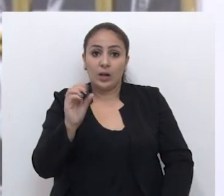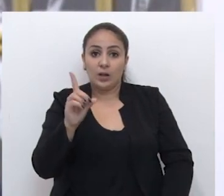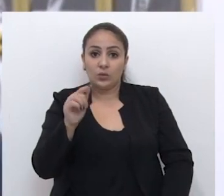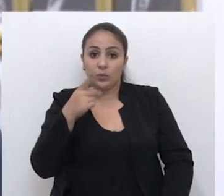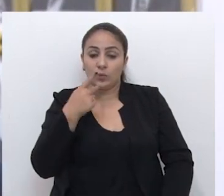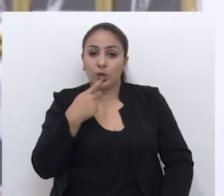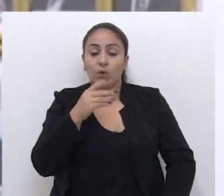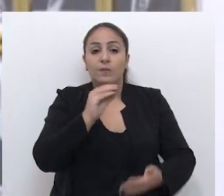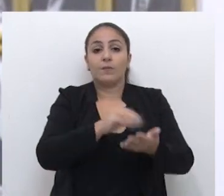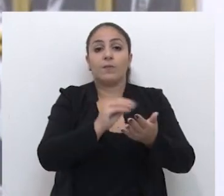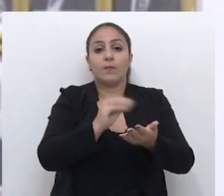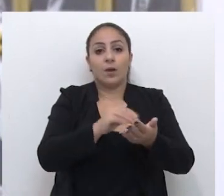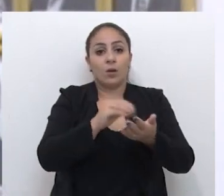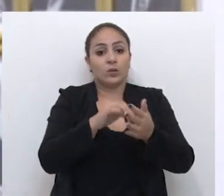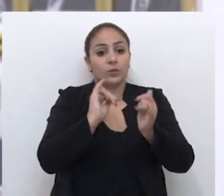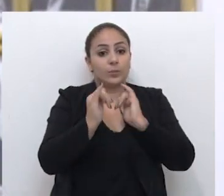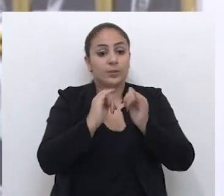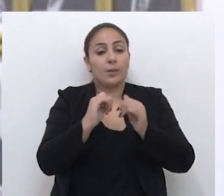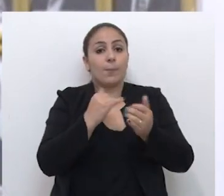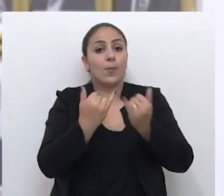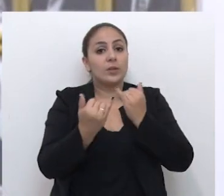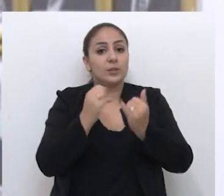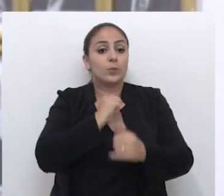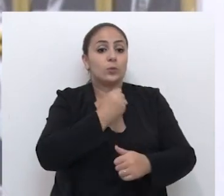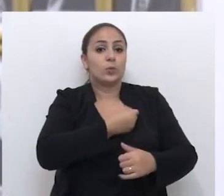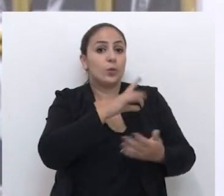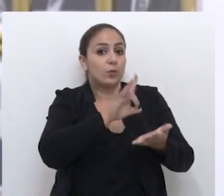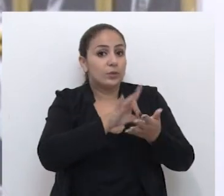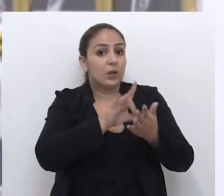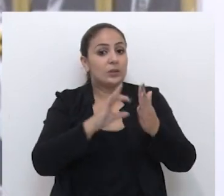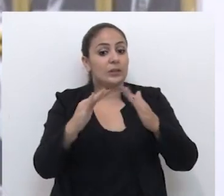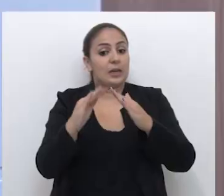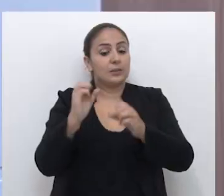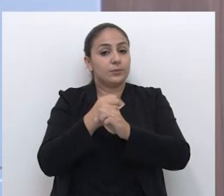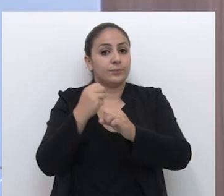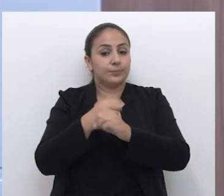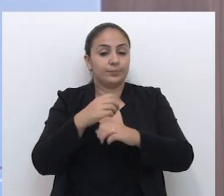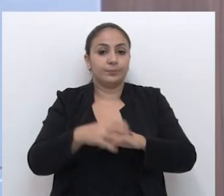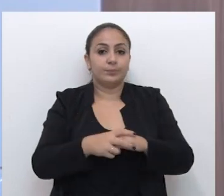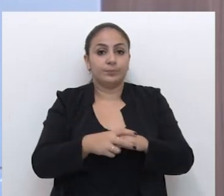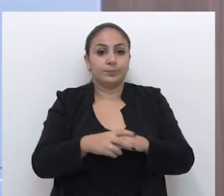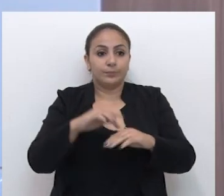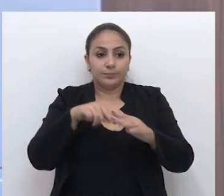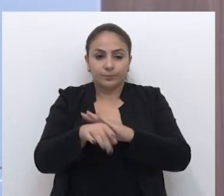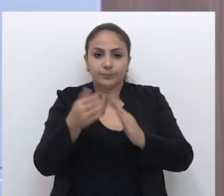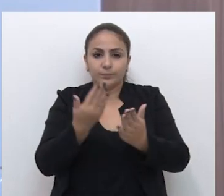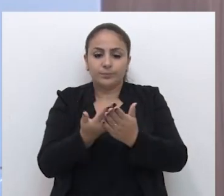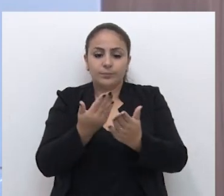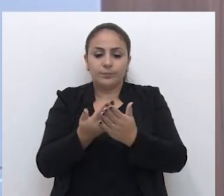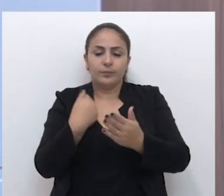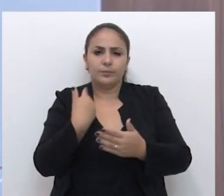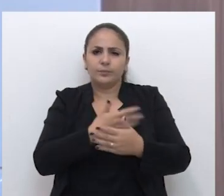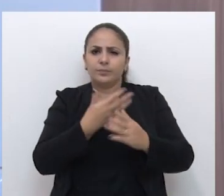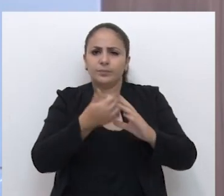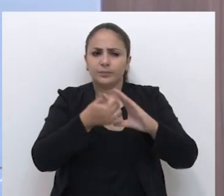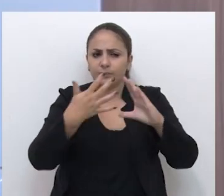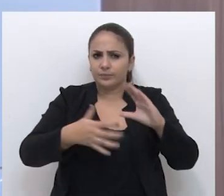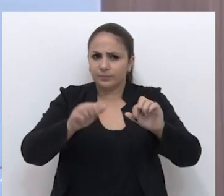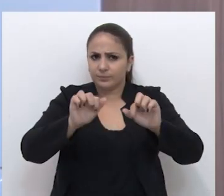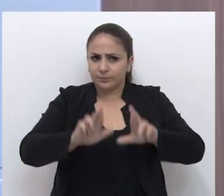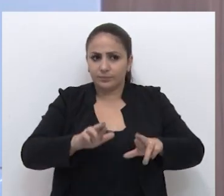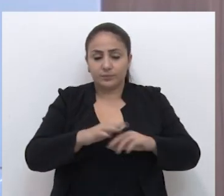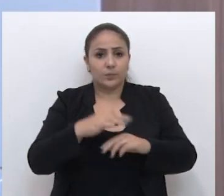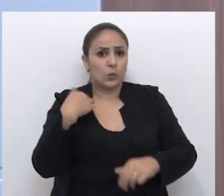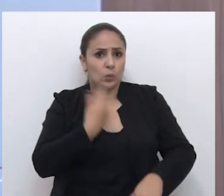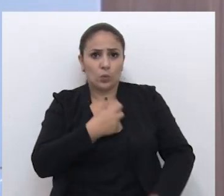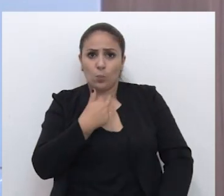por exemplo, o número definitivo de casas que serão construídas. A profundidade dos estudos é que vai nos dar todas as características da